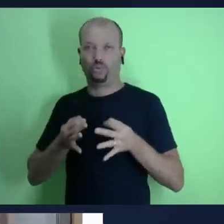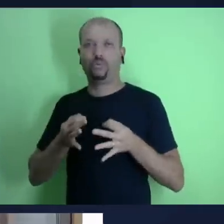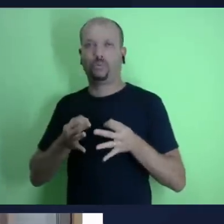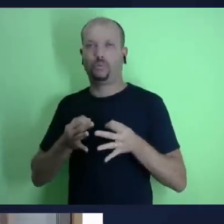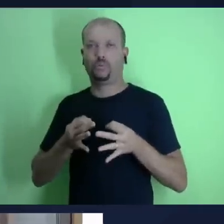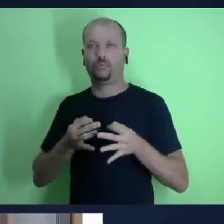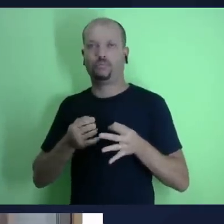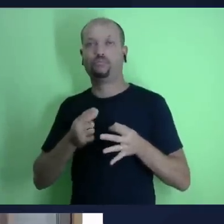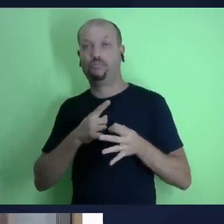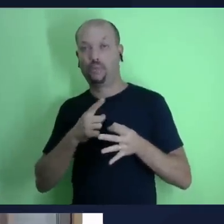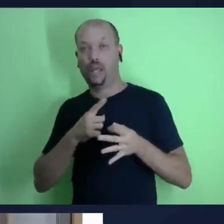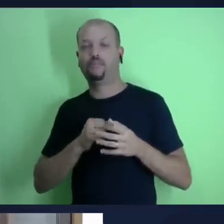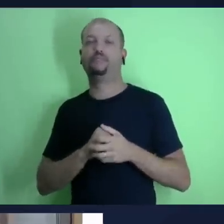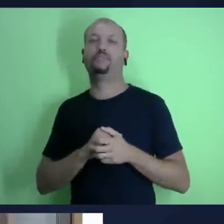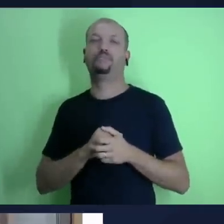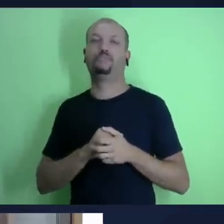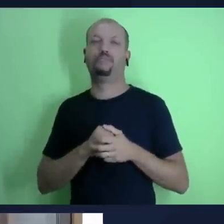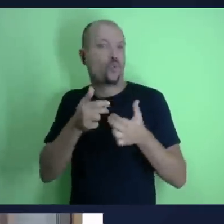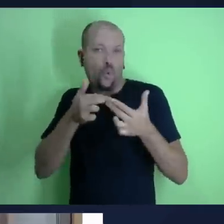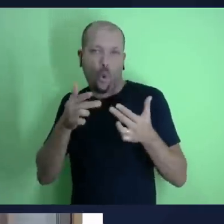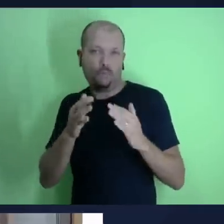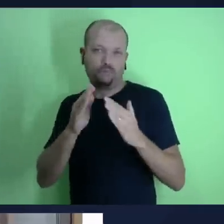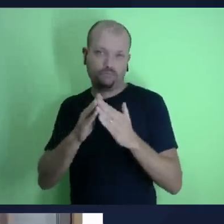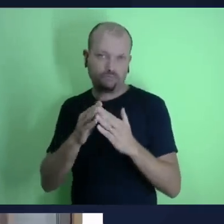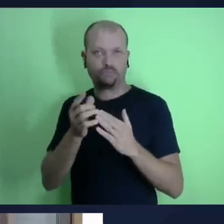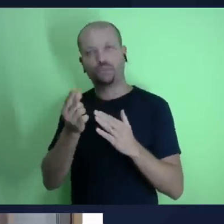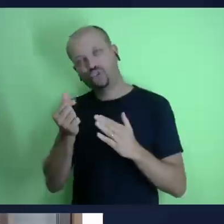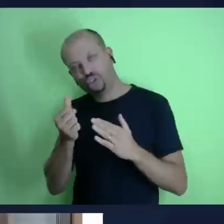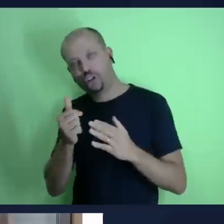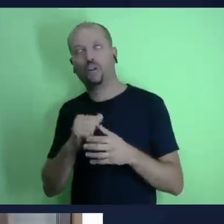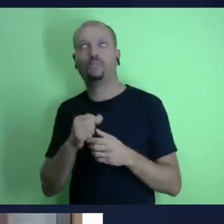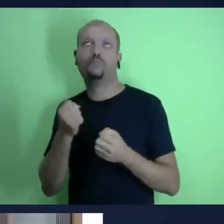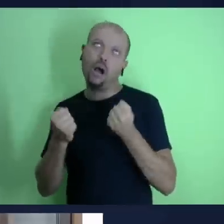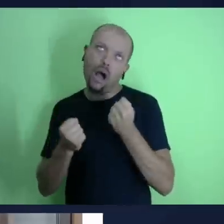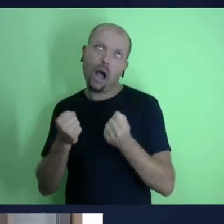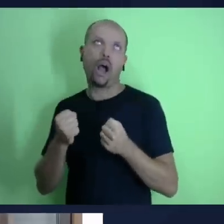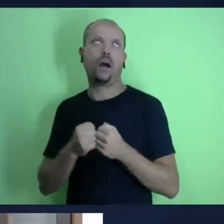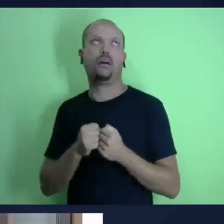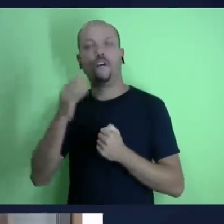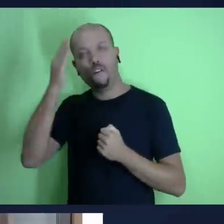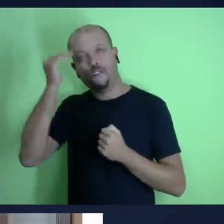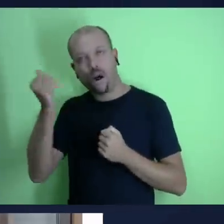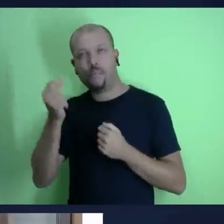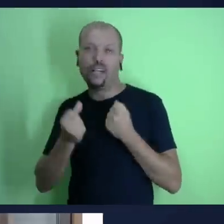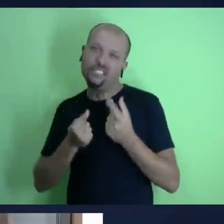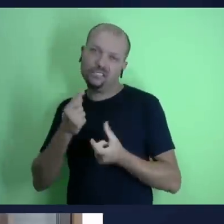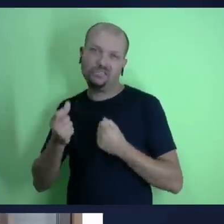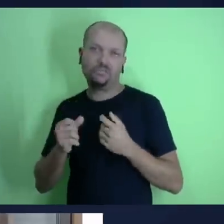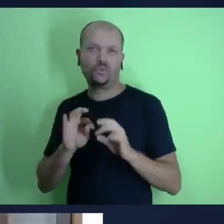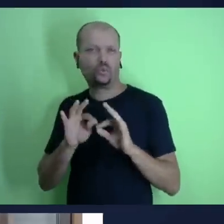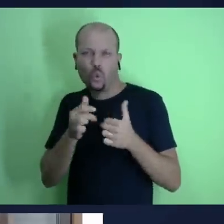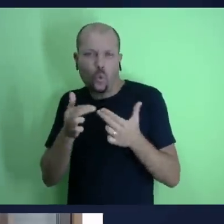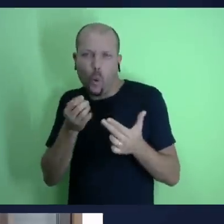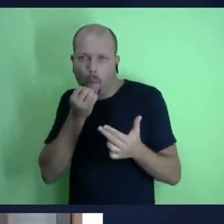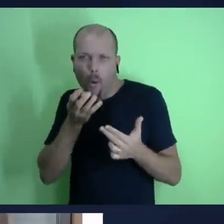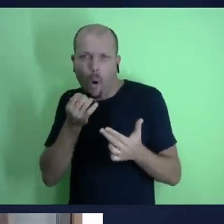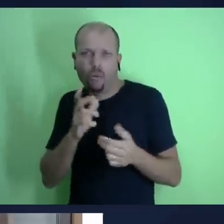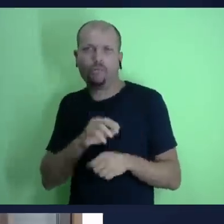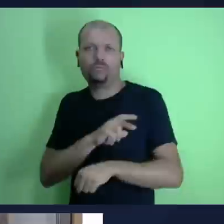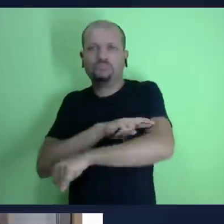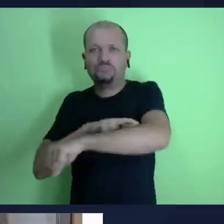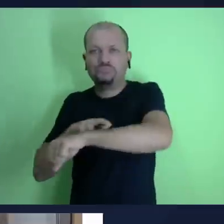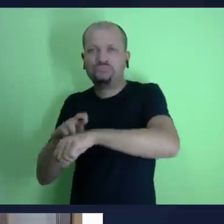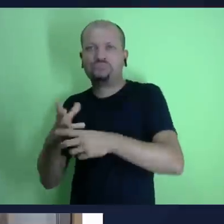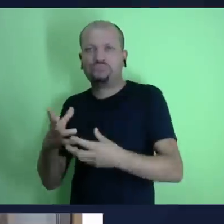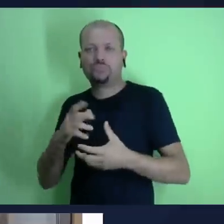vida porém há uma história muito interessante lá em Mateus 6 de 1921 que nos